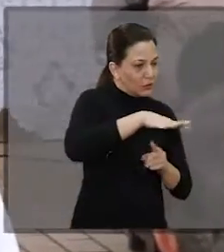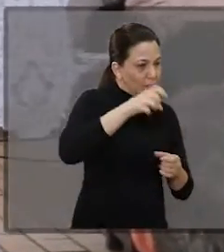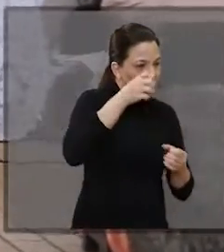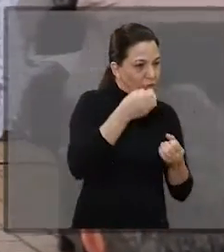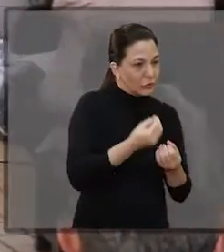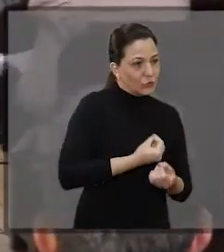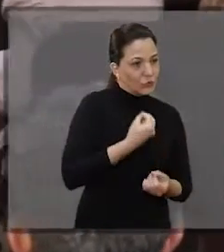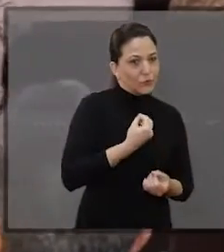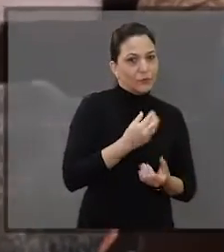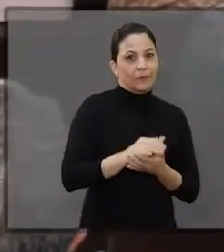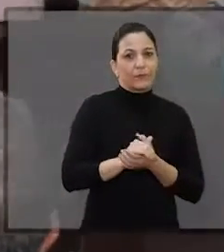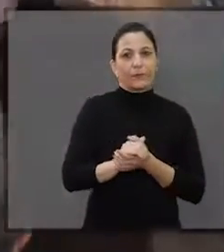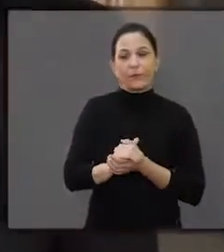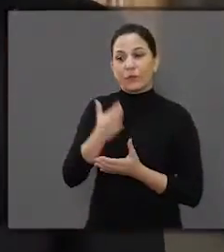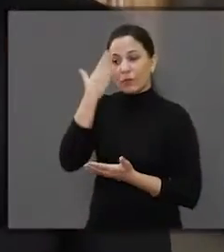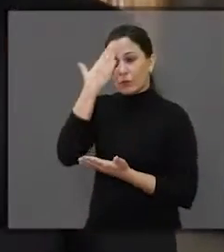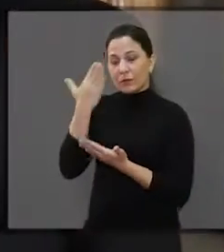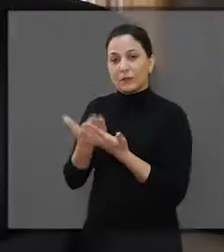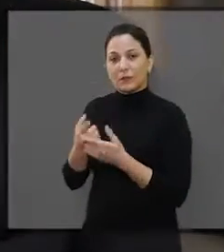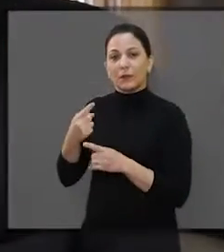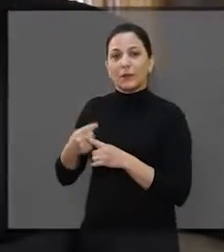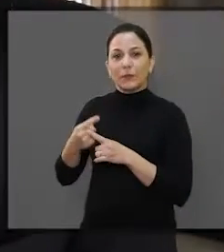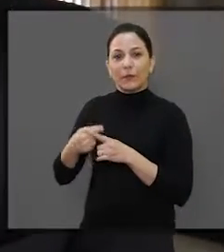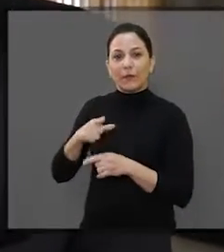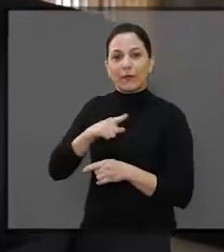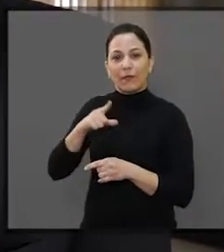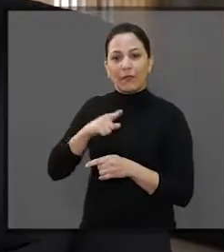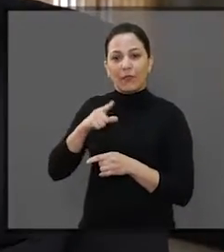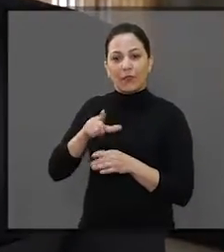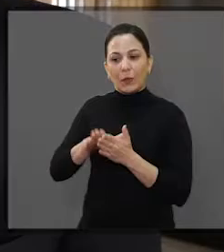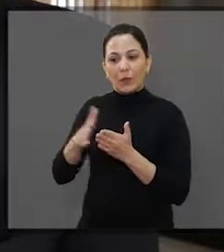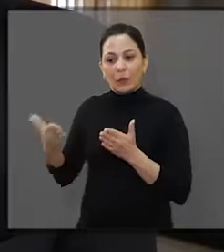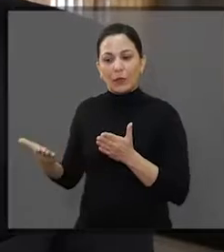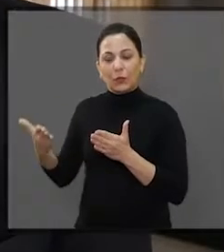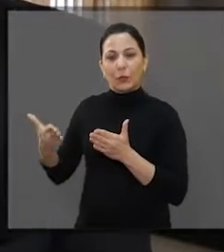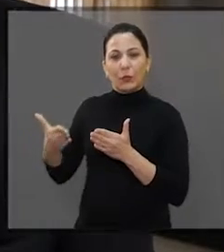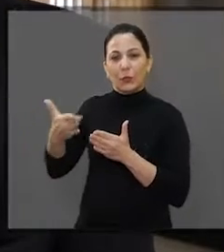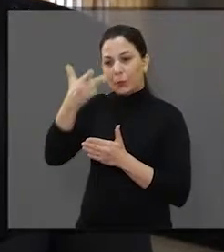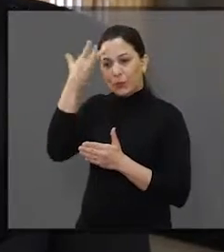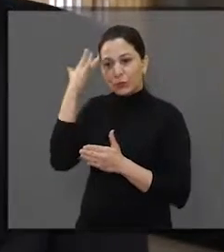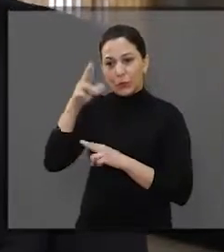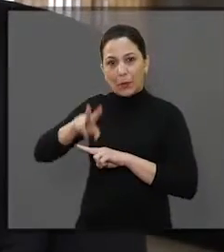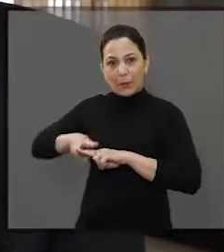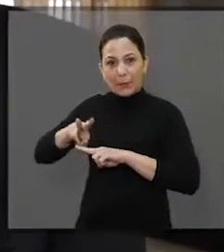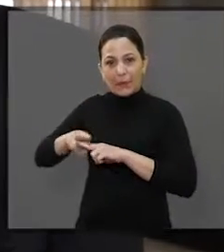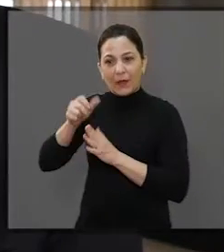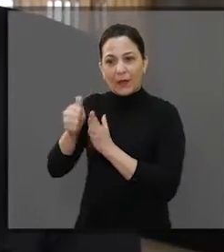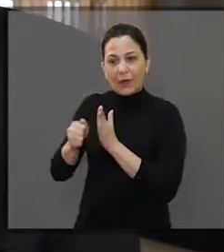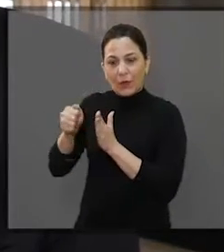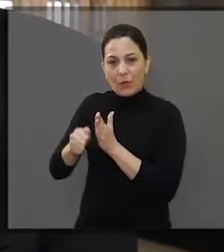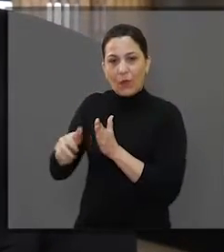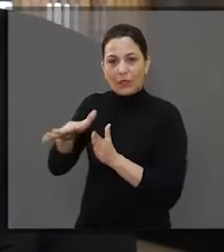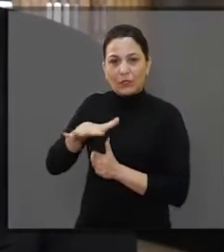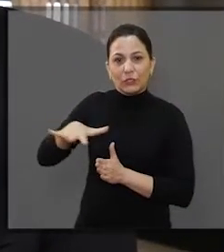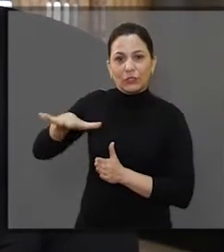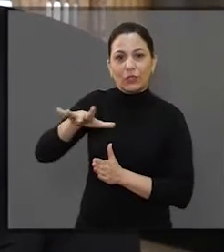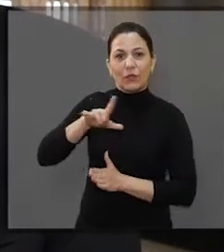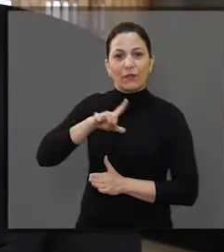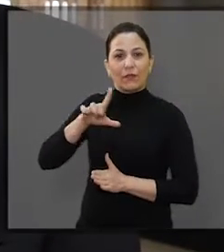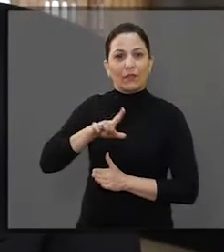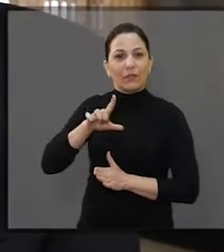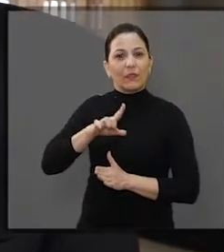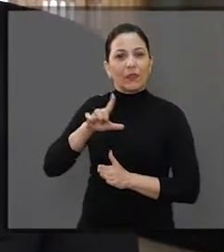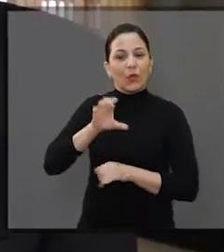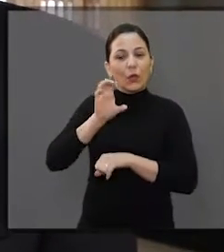nova chance na sociedade? Com certeza, porque durante o cumprimento de pena aqui nos presídios de Araraquara e da região